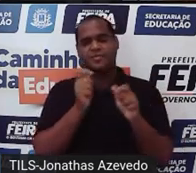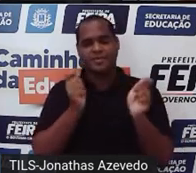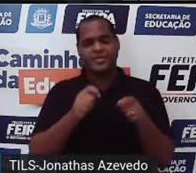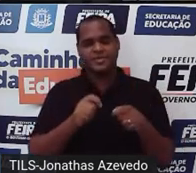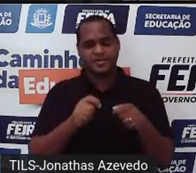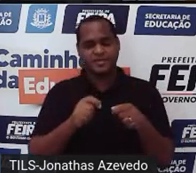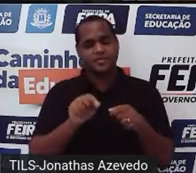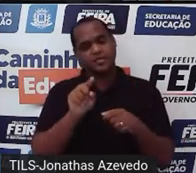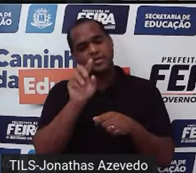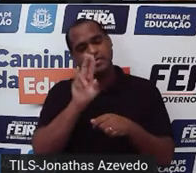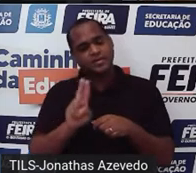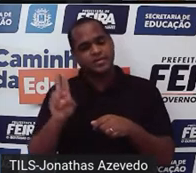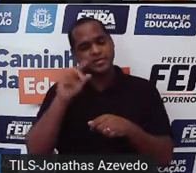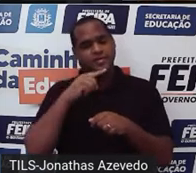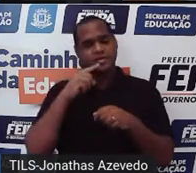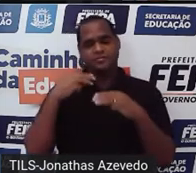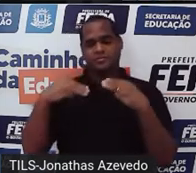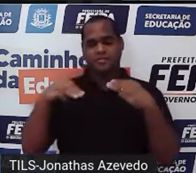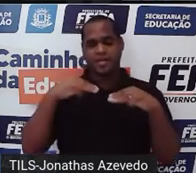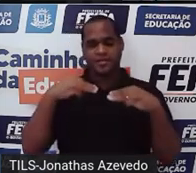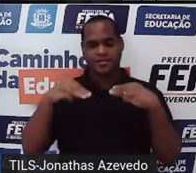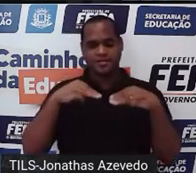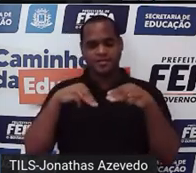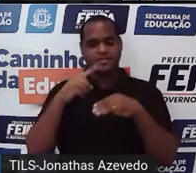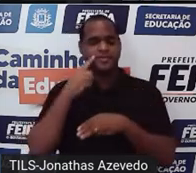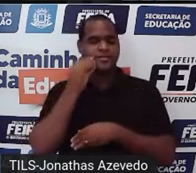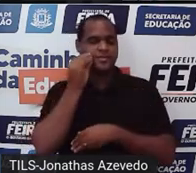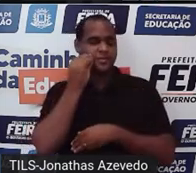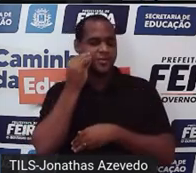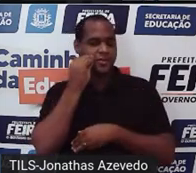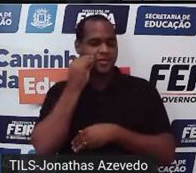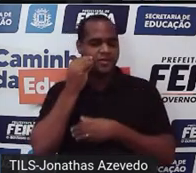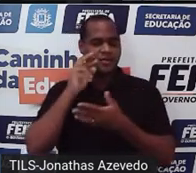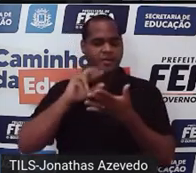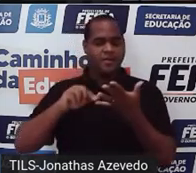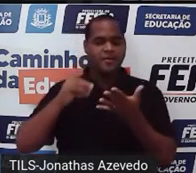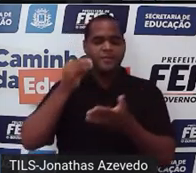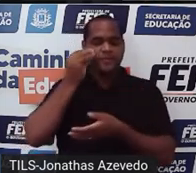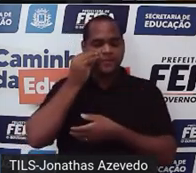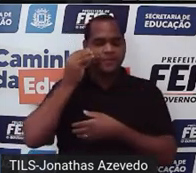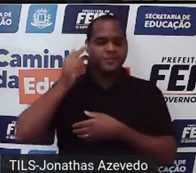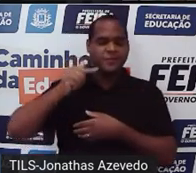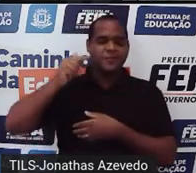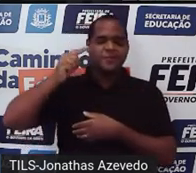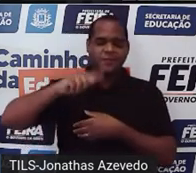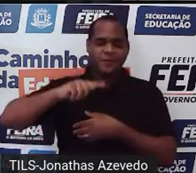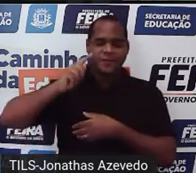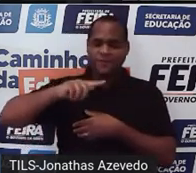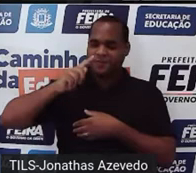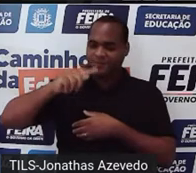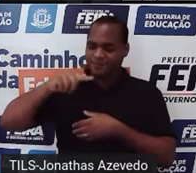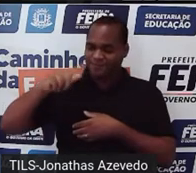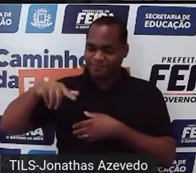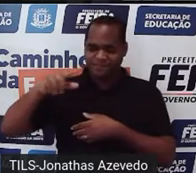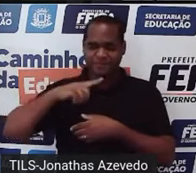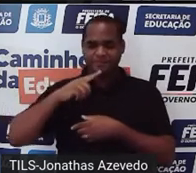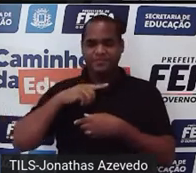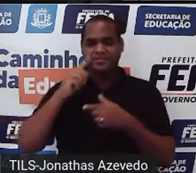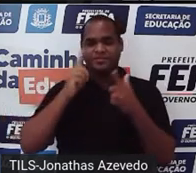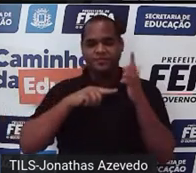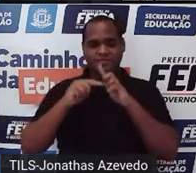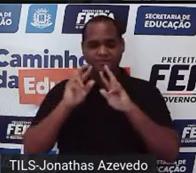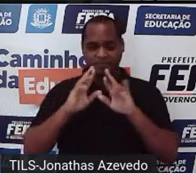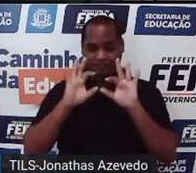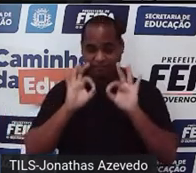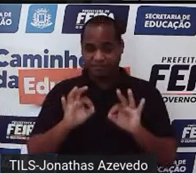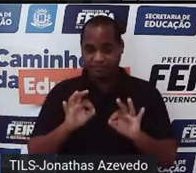é usando o método chamado de tentativas e como o nome diz, a gente fica tentando até achar a solução do